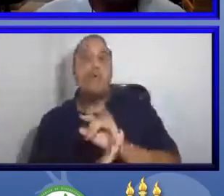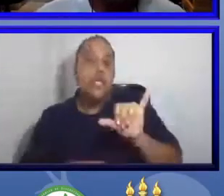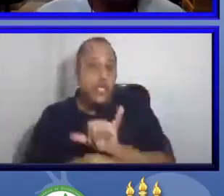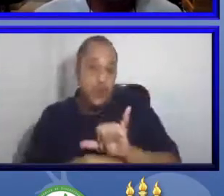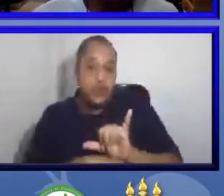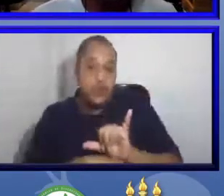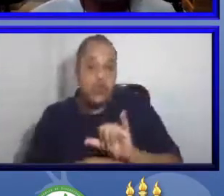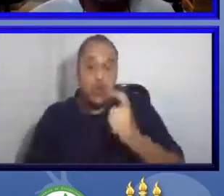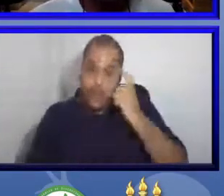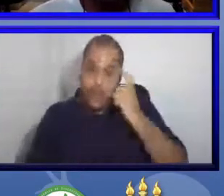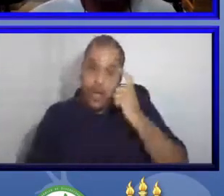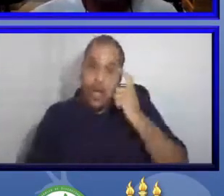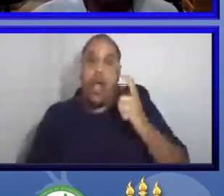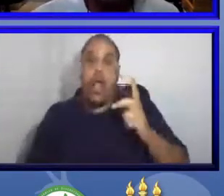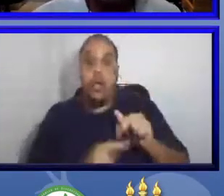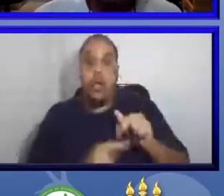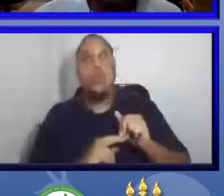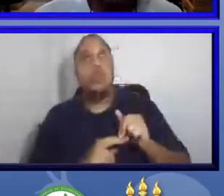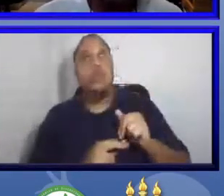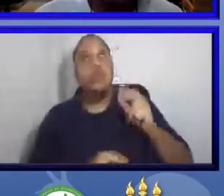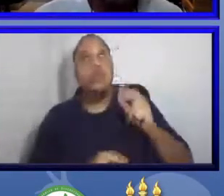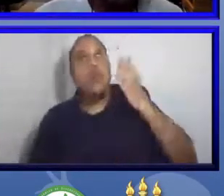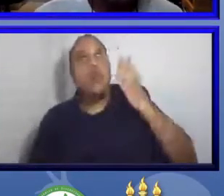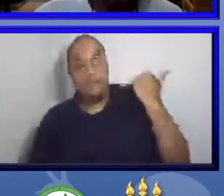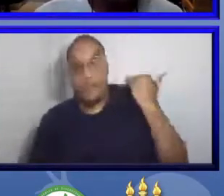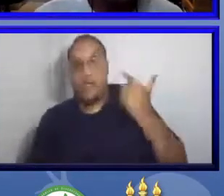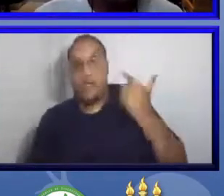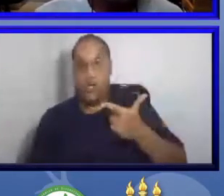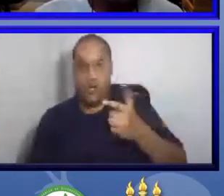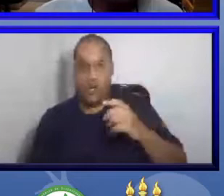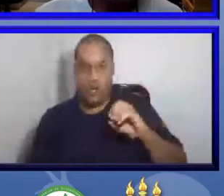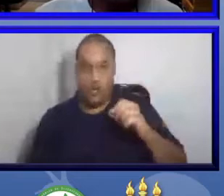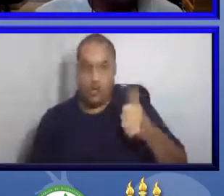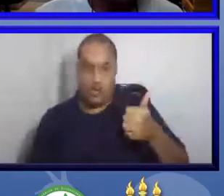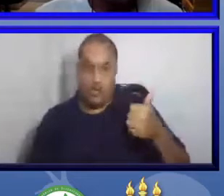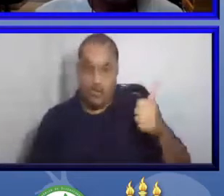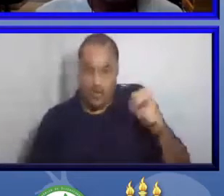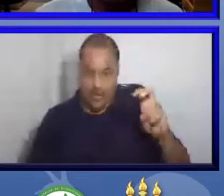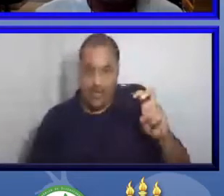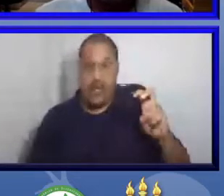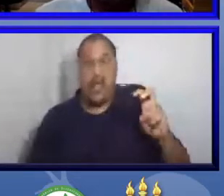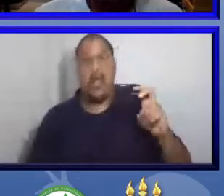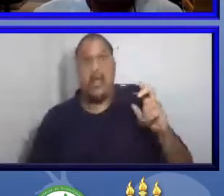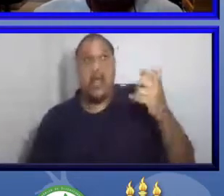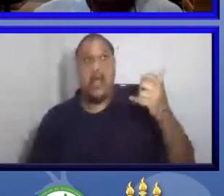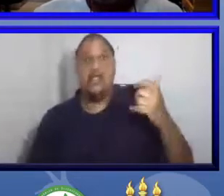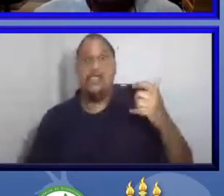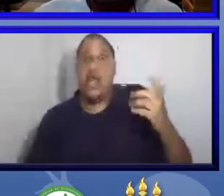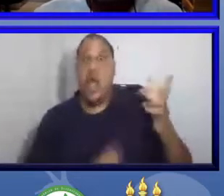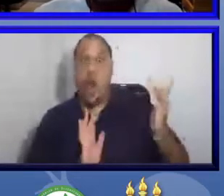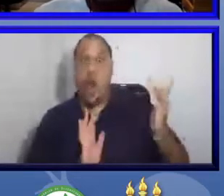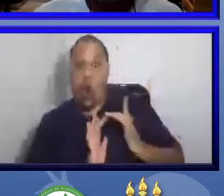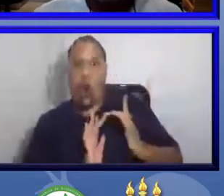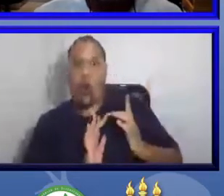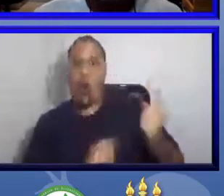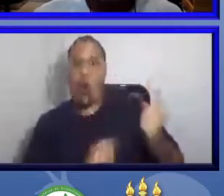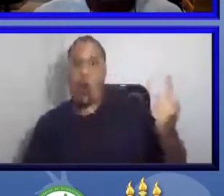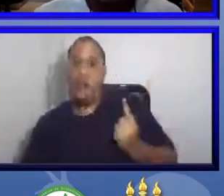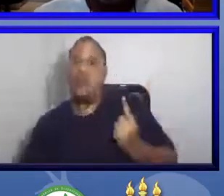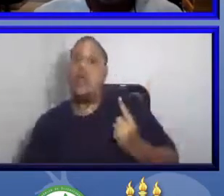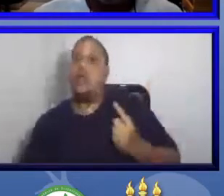eu fui consultado em 2015, porque eu era, na época, dentre os